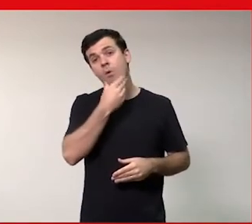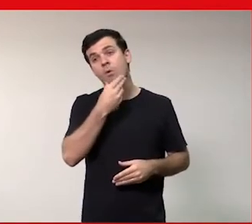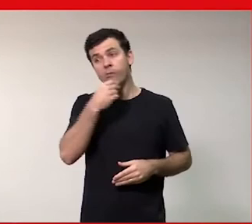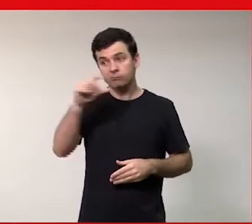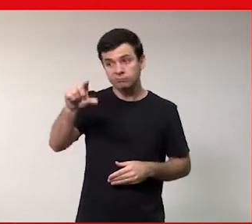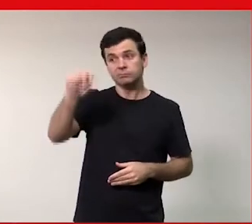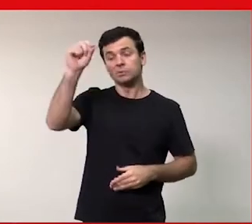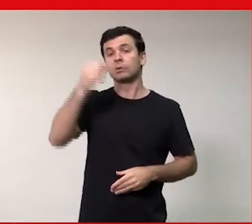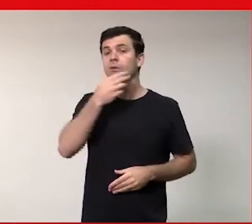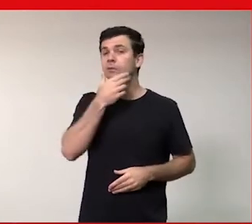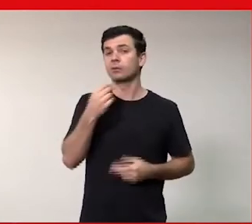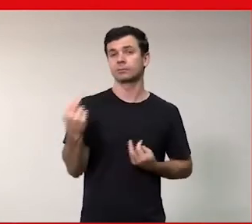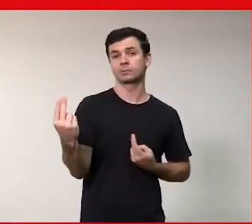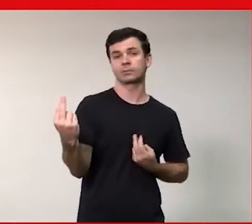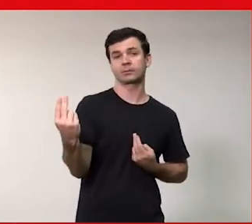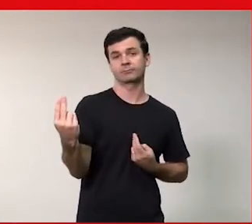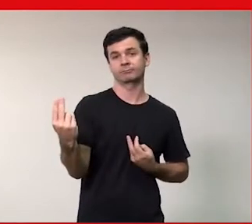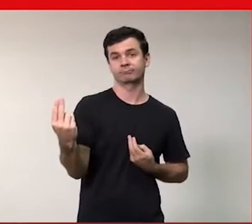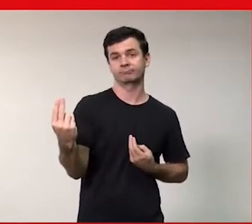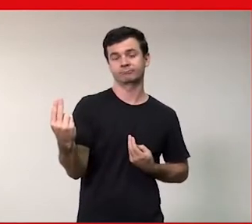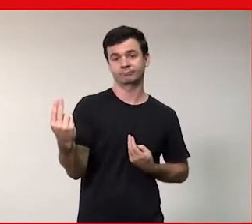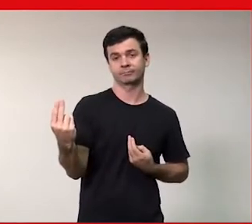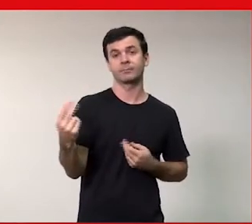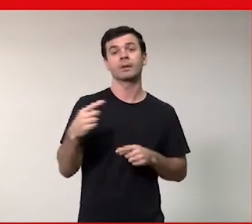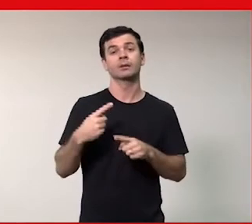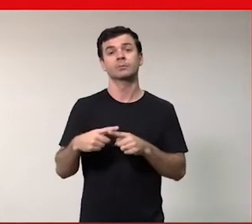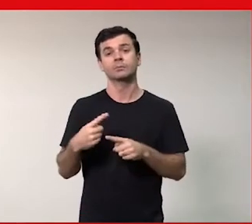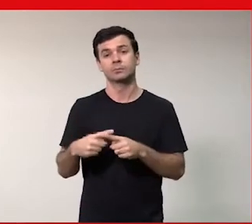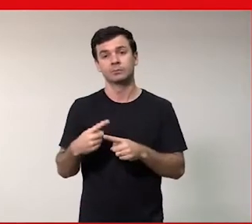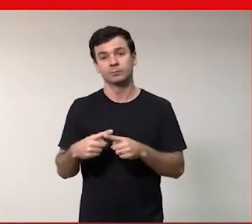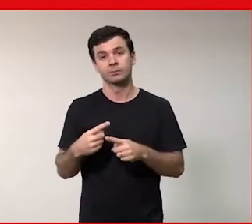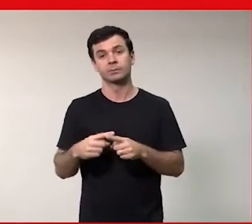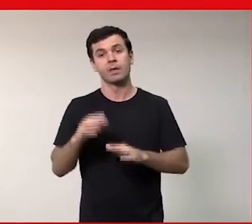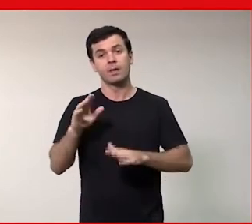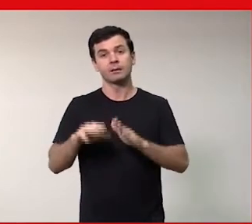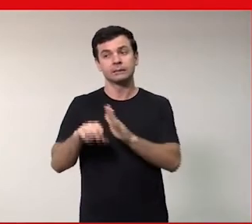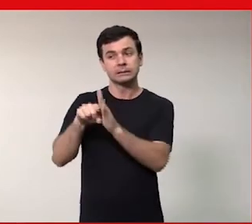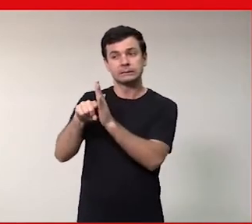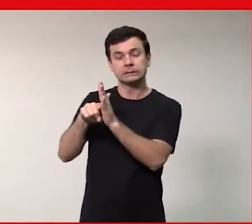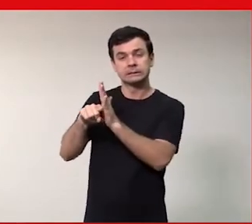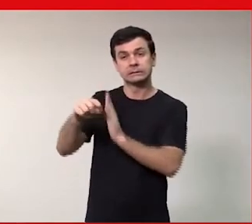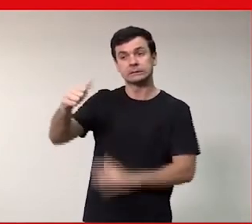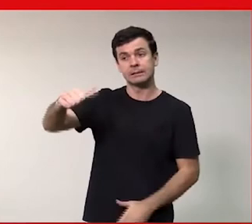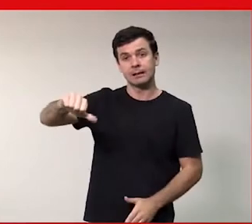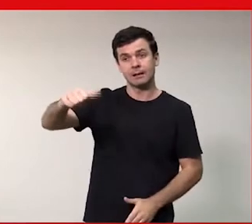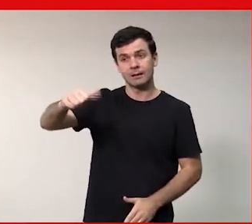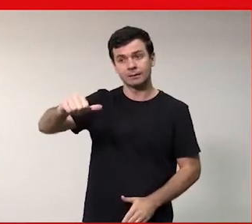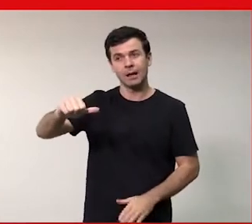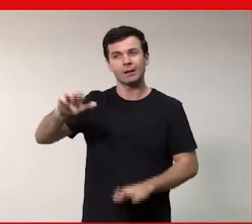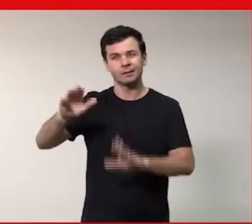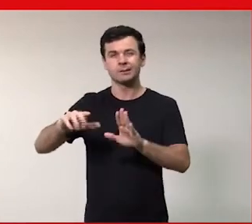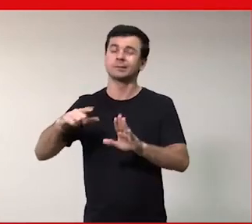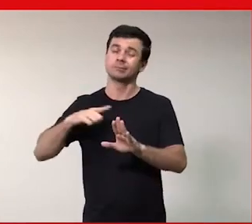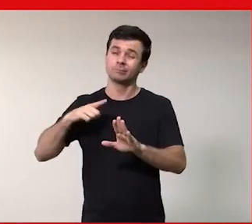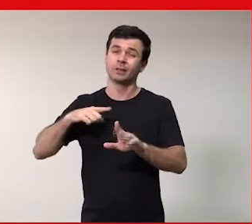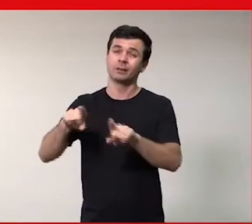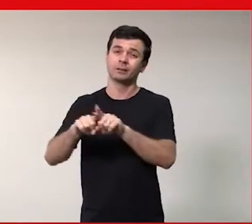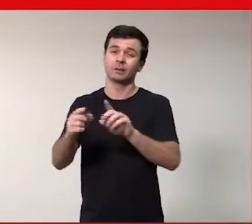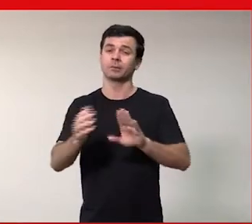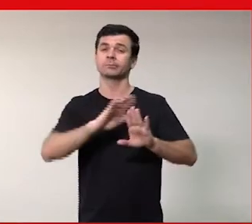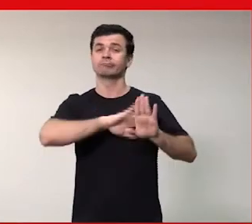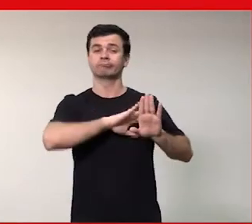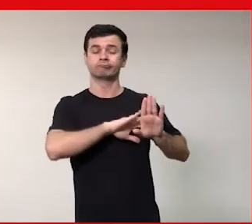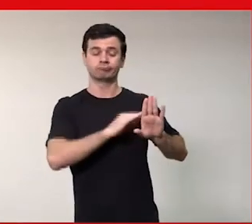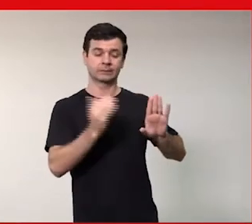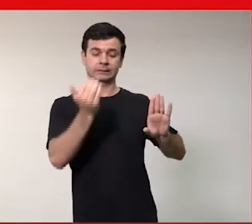recrutamento entendeu seja porque a forma de análise das questões inclusive subjetivas seja na prova oral que isso